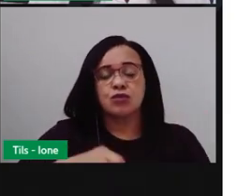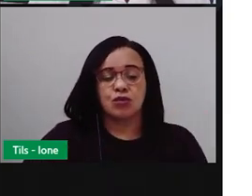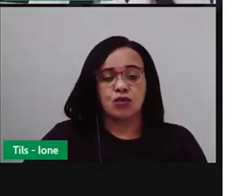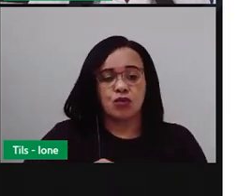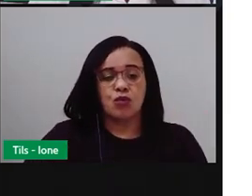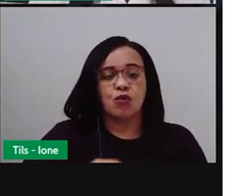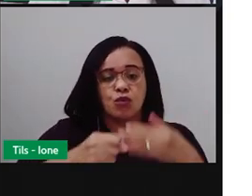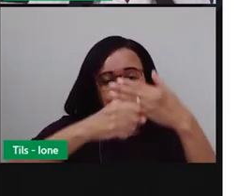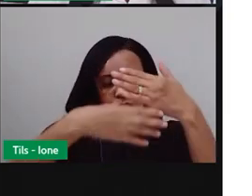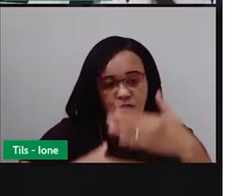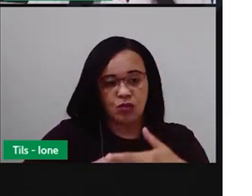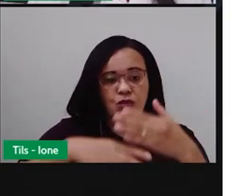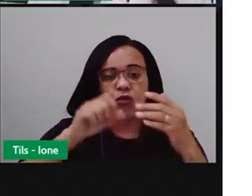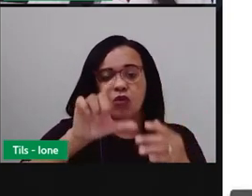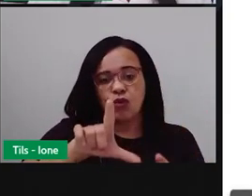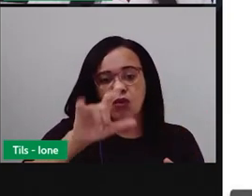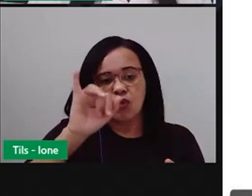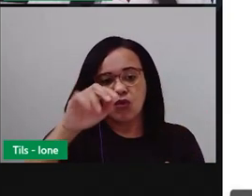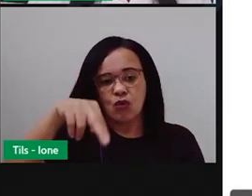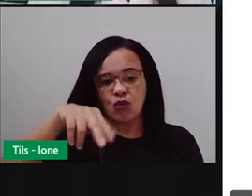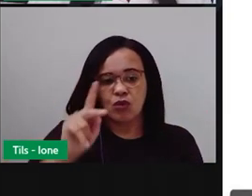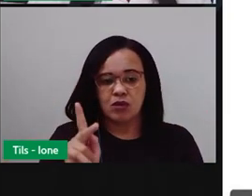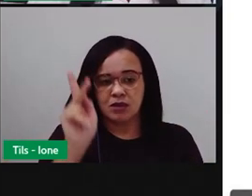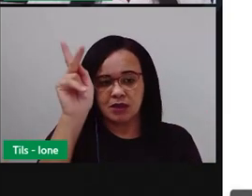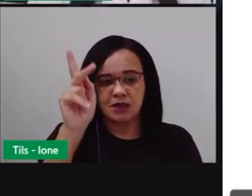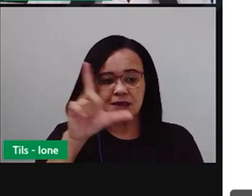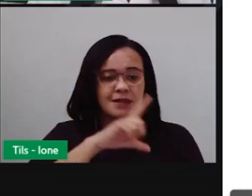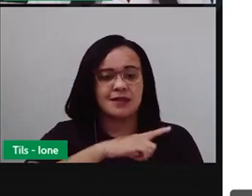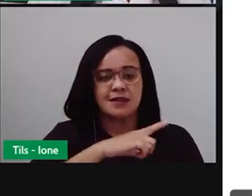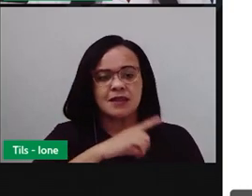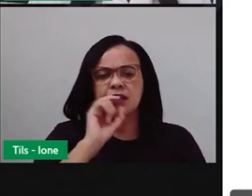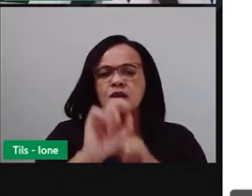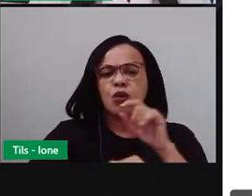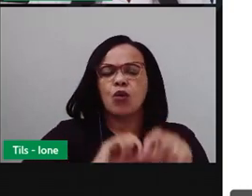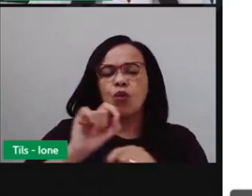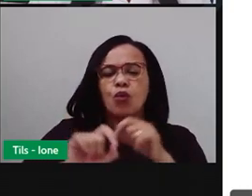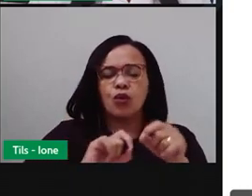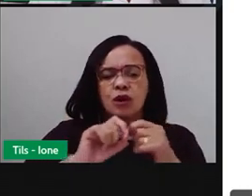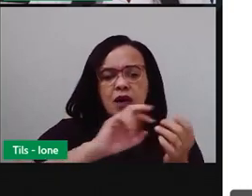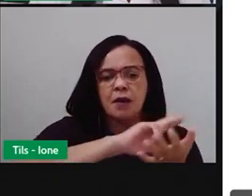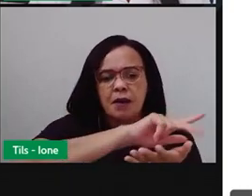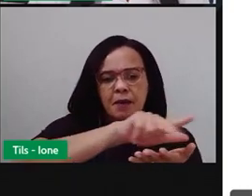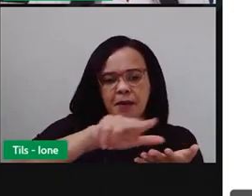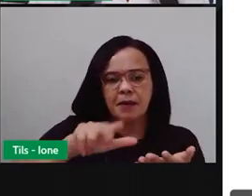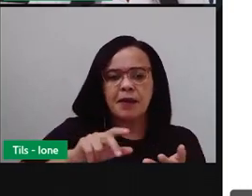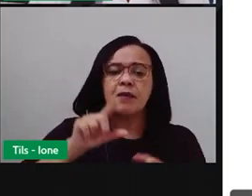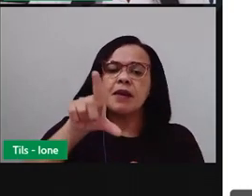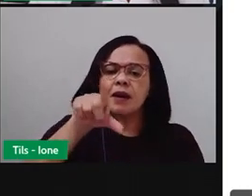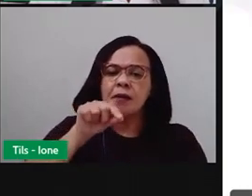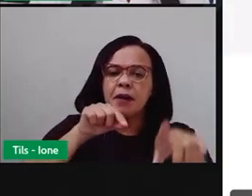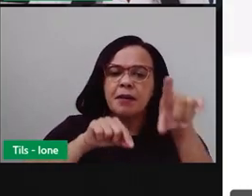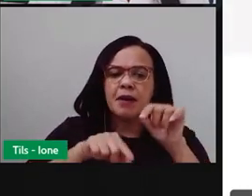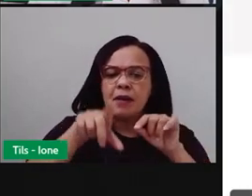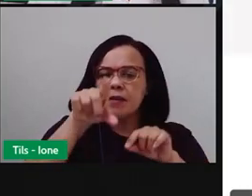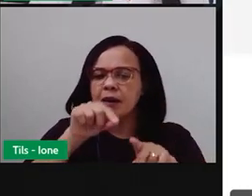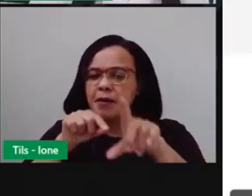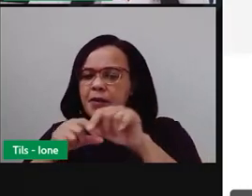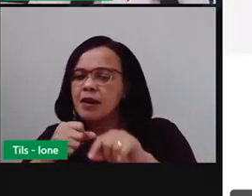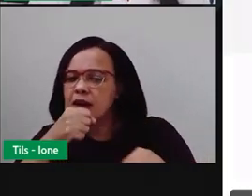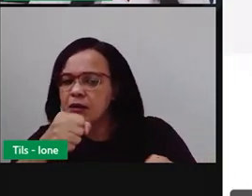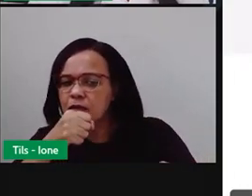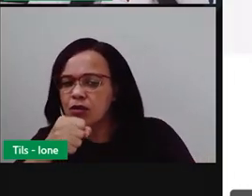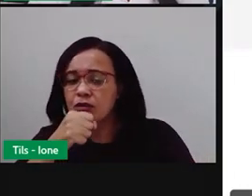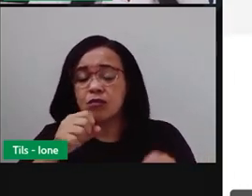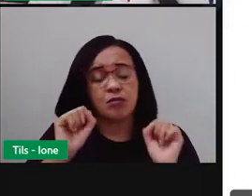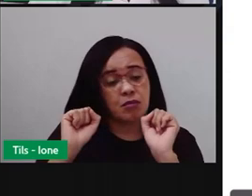tem algumas opções pra gente ver essa reportagem.